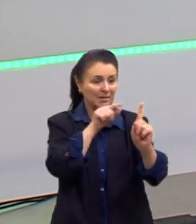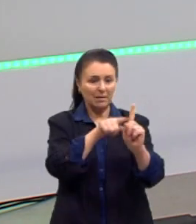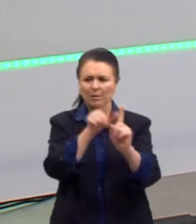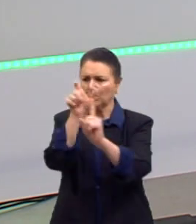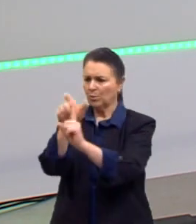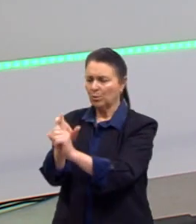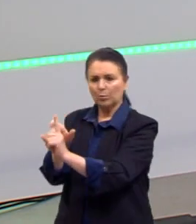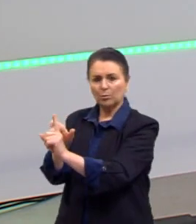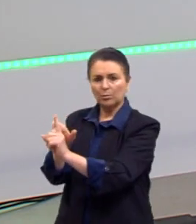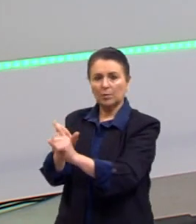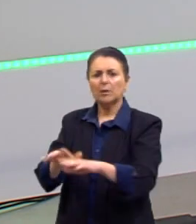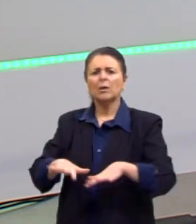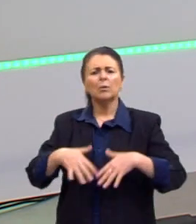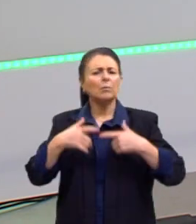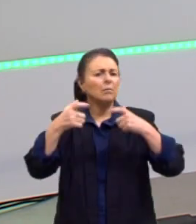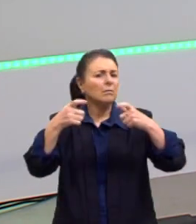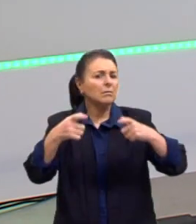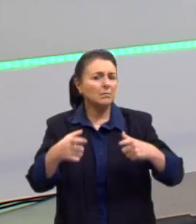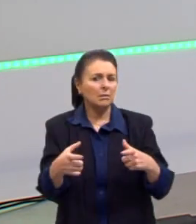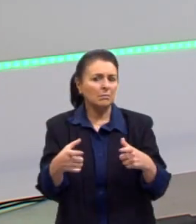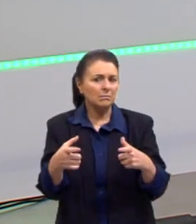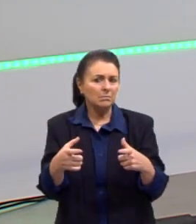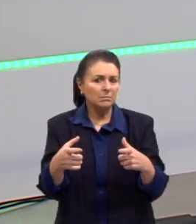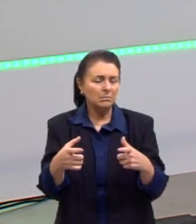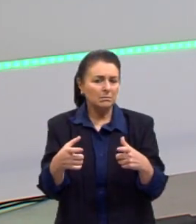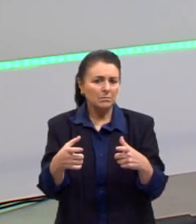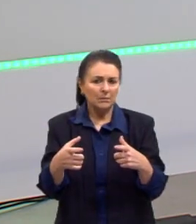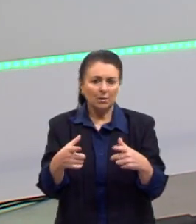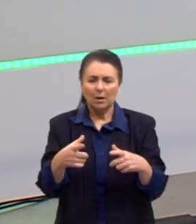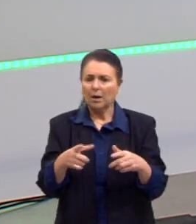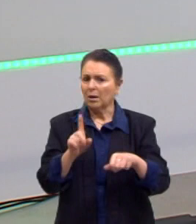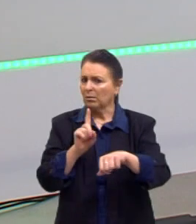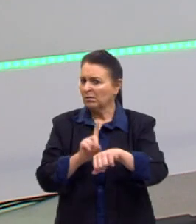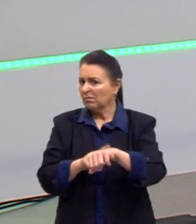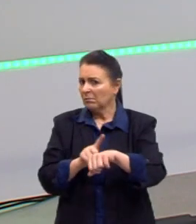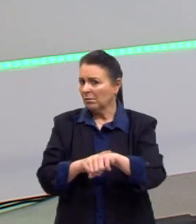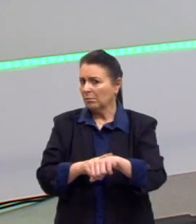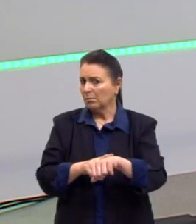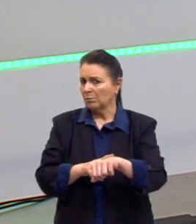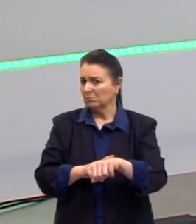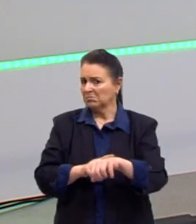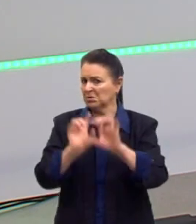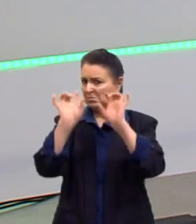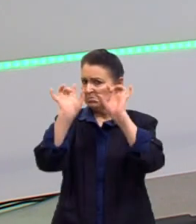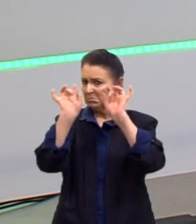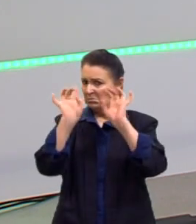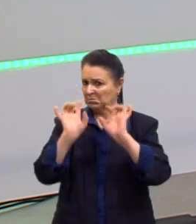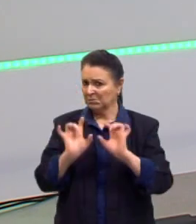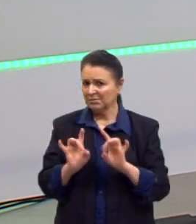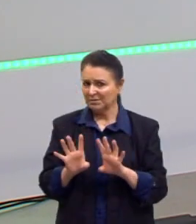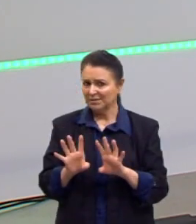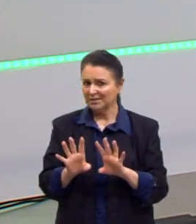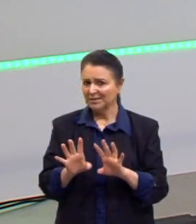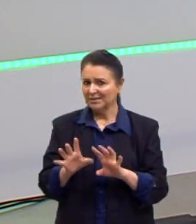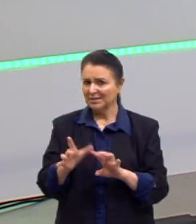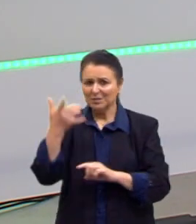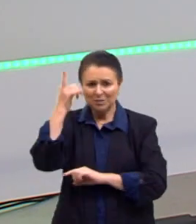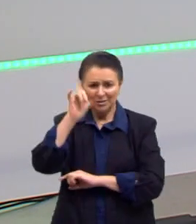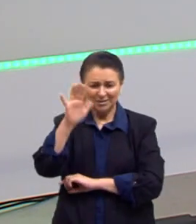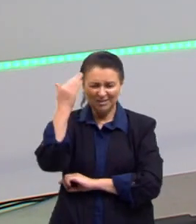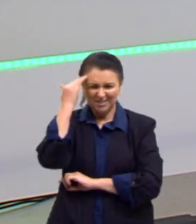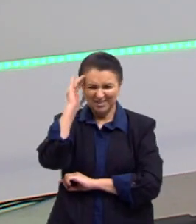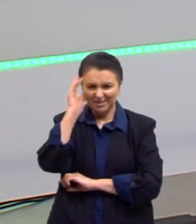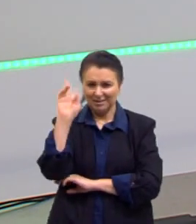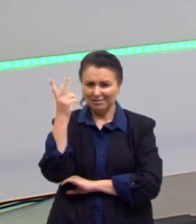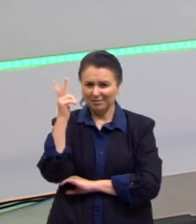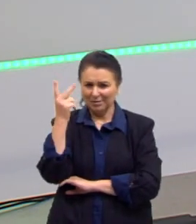que lugar essa história se passa? É num determinado tempo específico? Eu consigo entender a história, mesmo